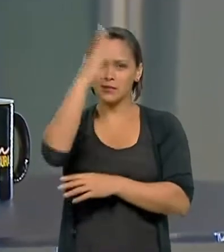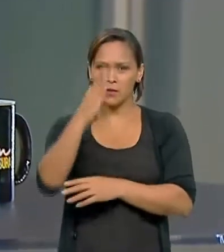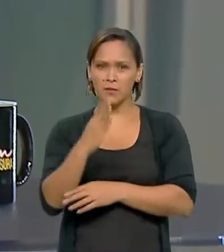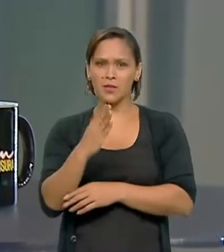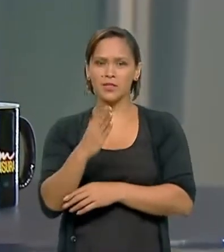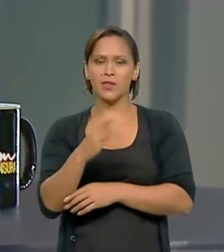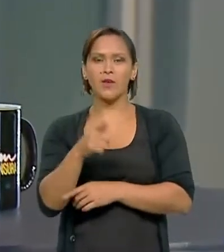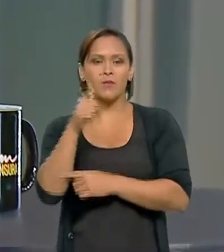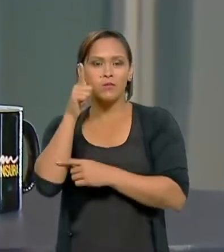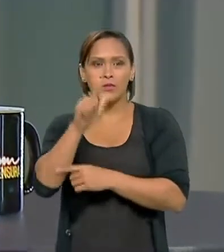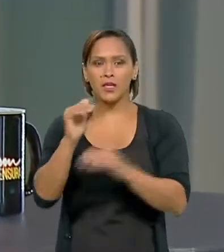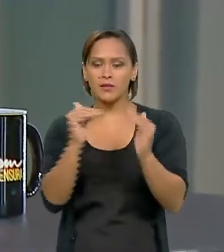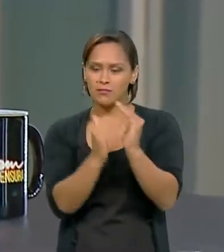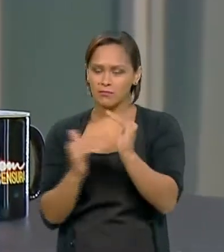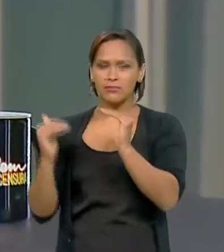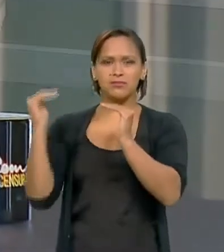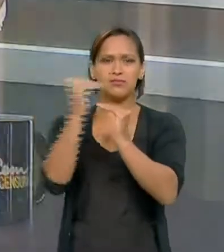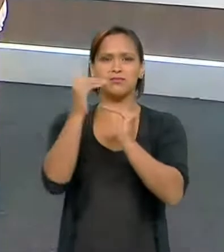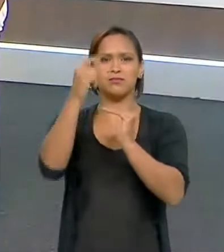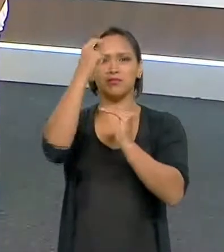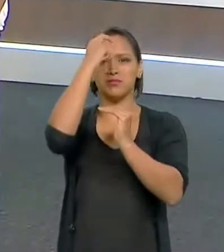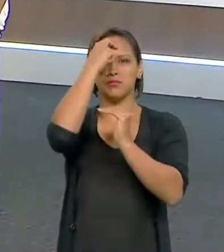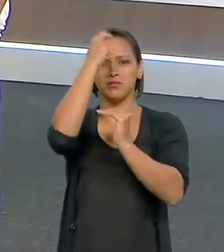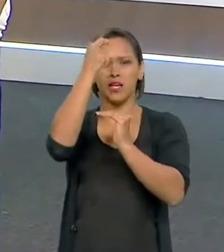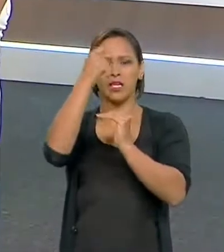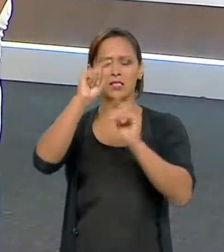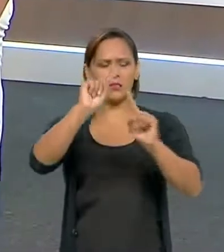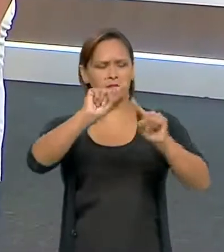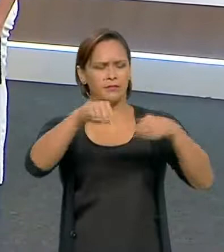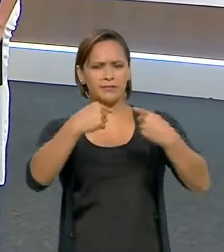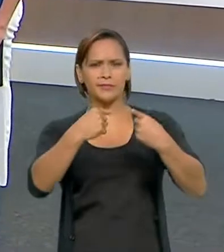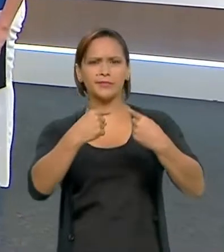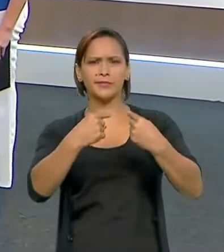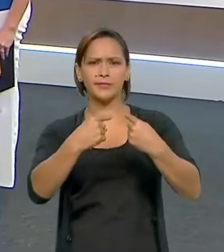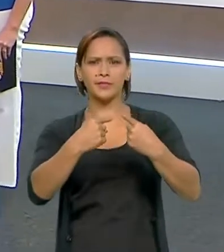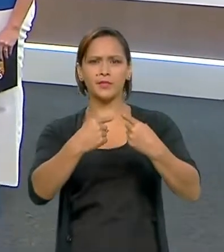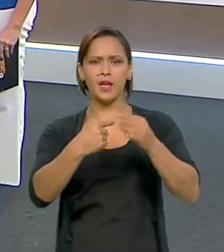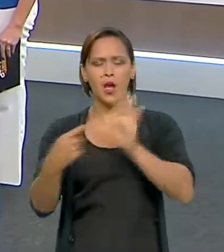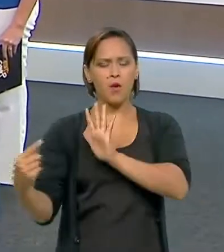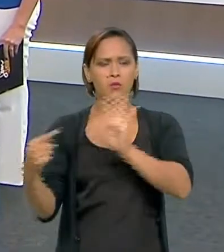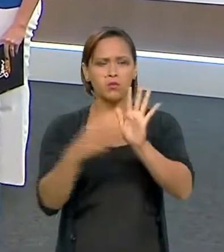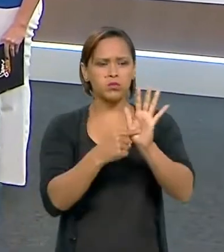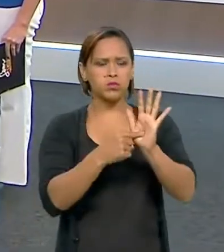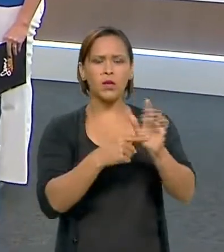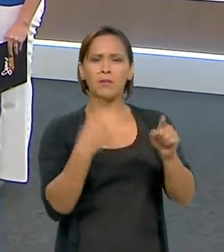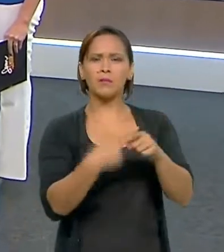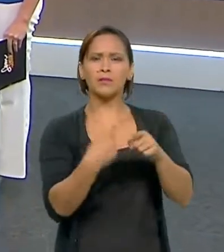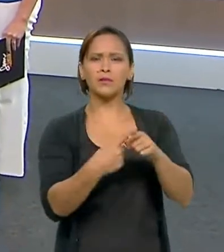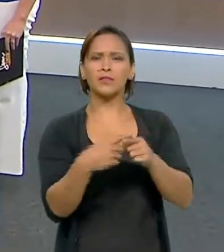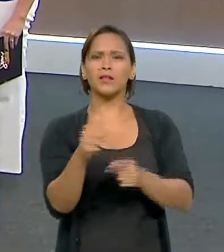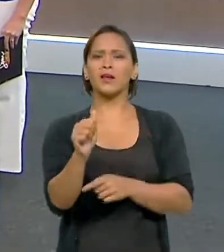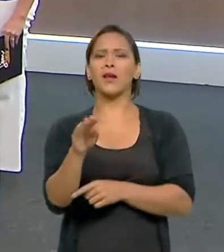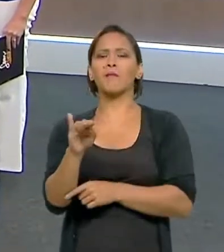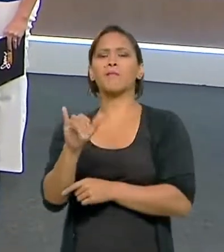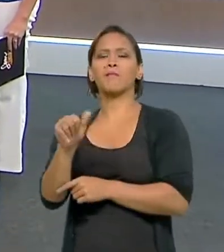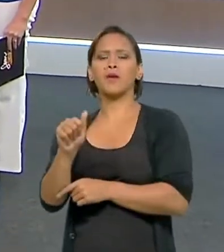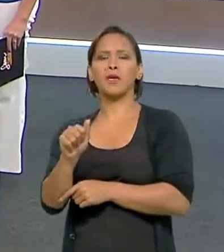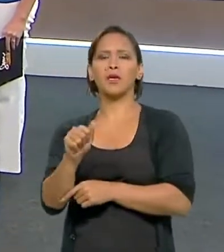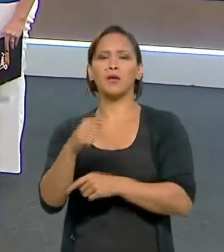homogeriz a inteligência, a ponto de nos acusar por mandarmos agentes da ABIN qualificados,